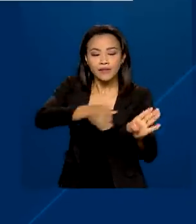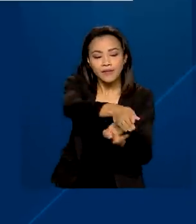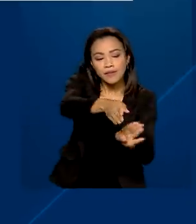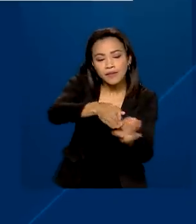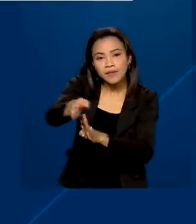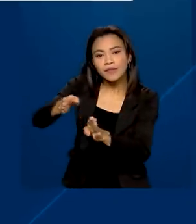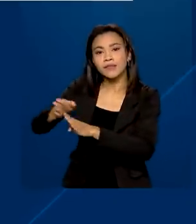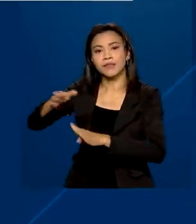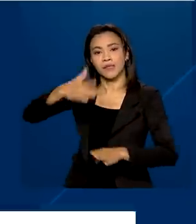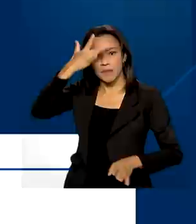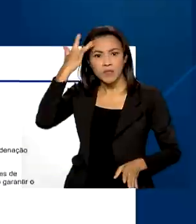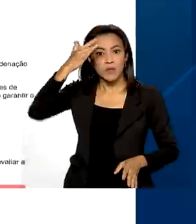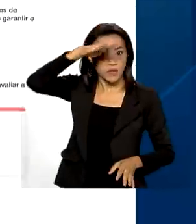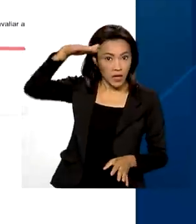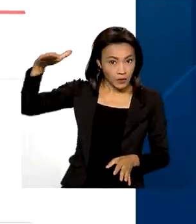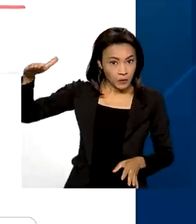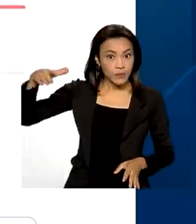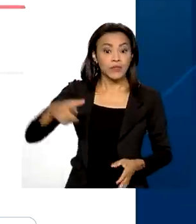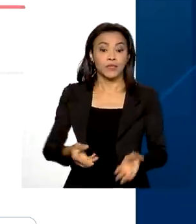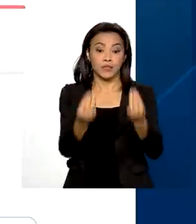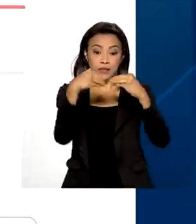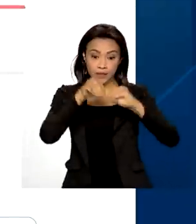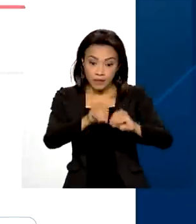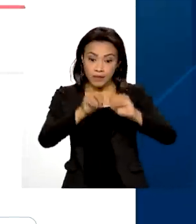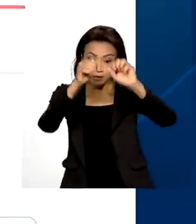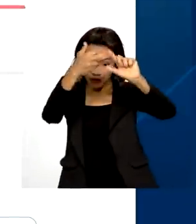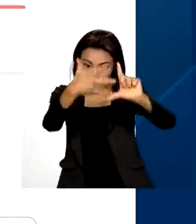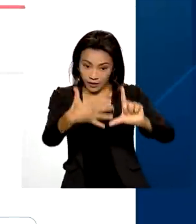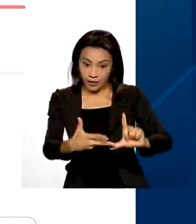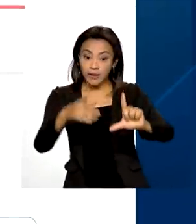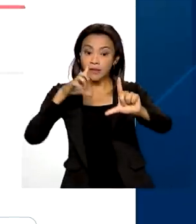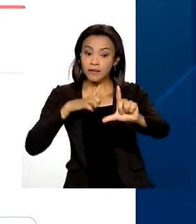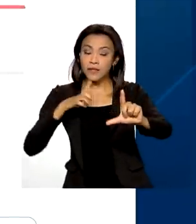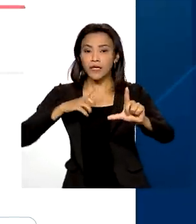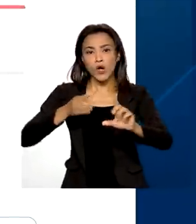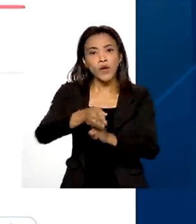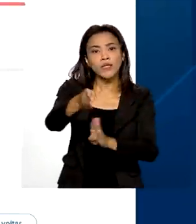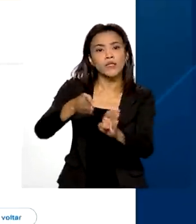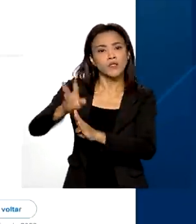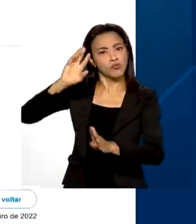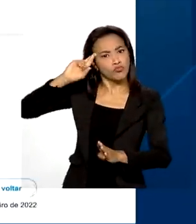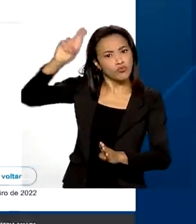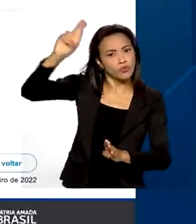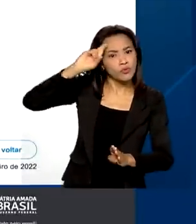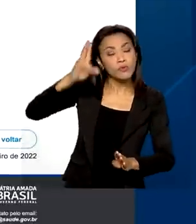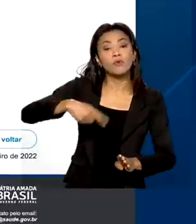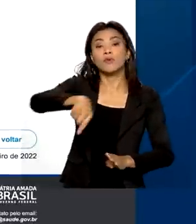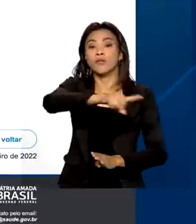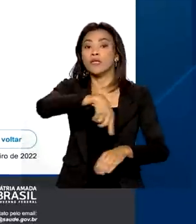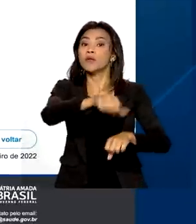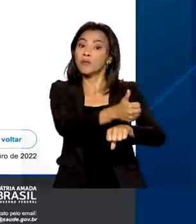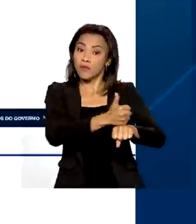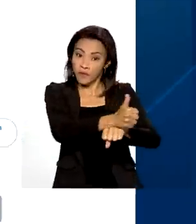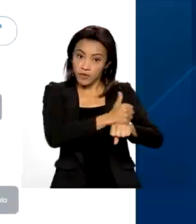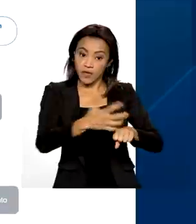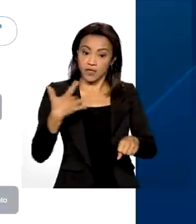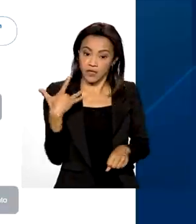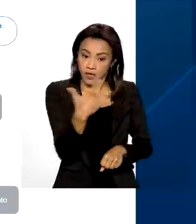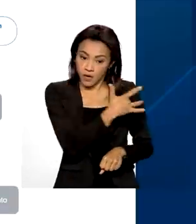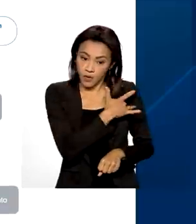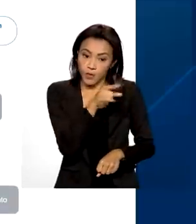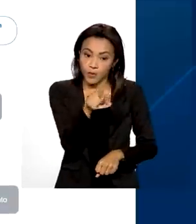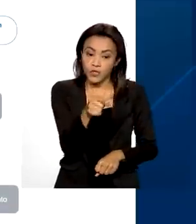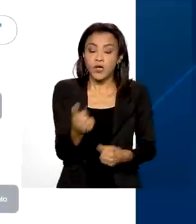Adultos. O sistema também traz informações para gestores e profissionais de saúde, de forma a